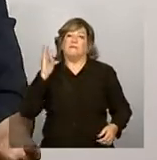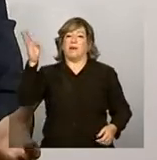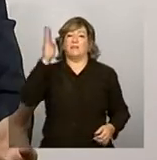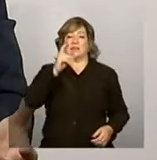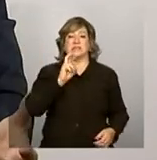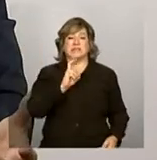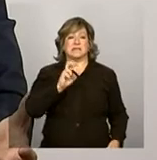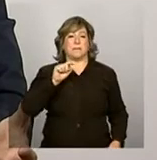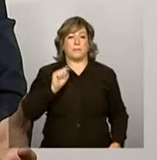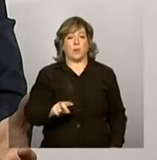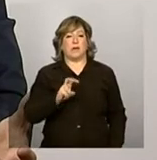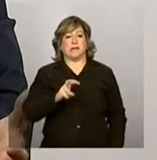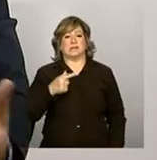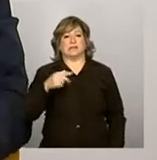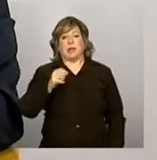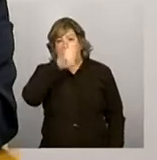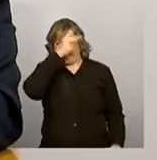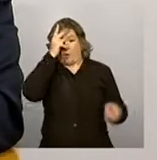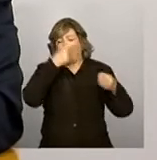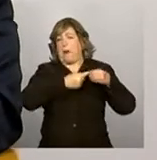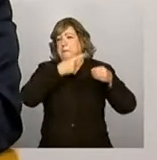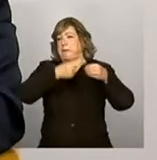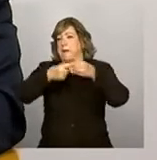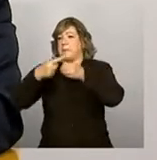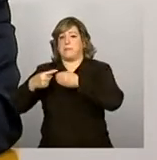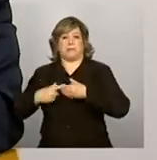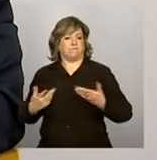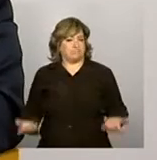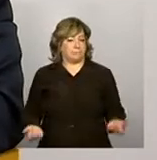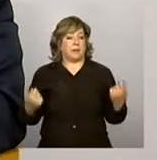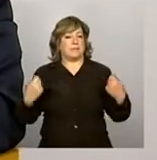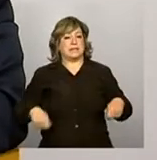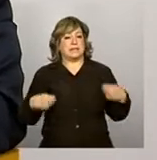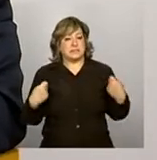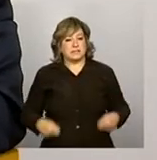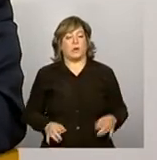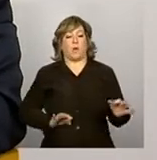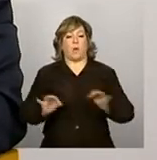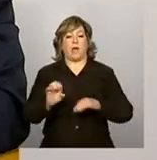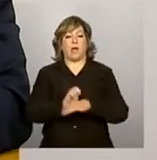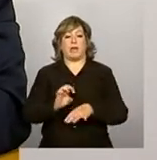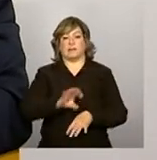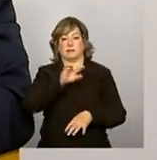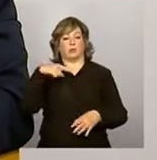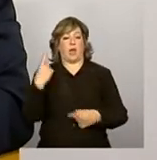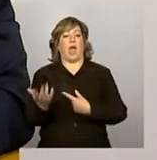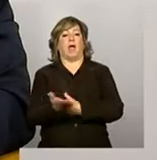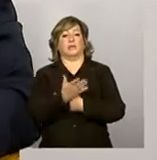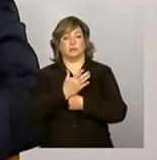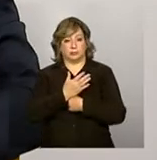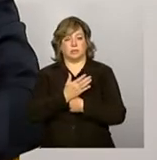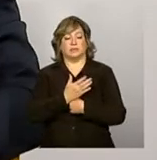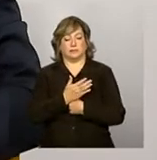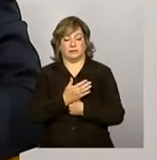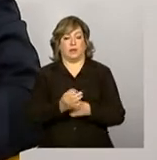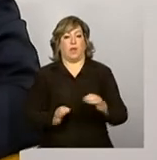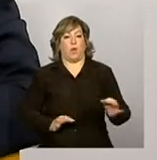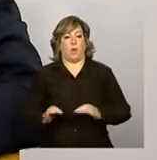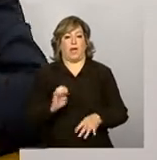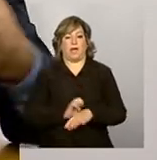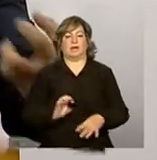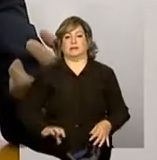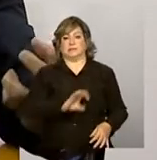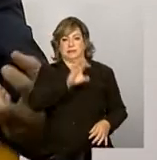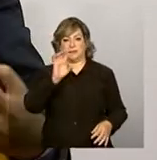.570 municípios. Nós precisamos do apoio das nossas coordenações estaduais. As coordenações estaduais são o